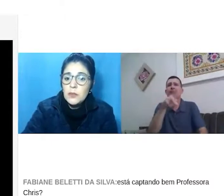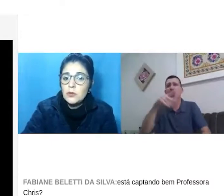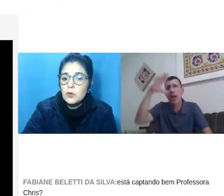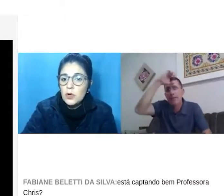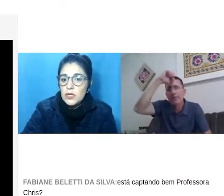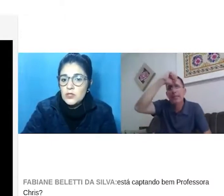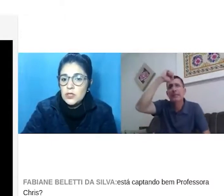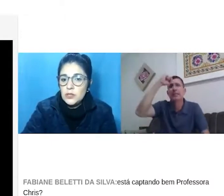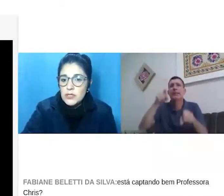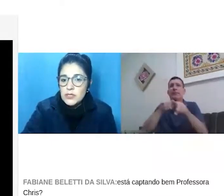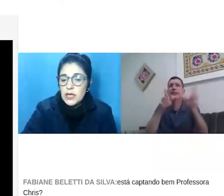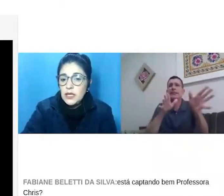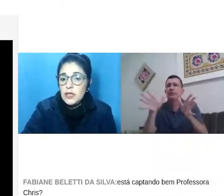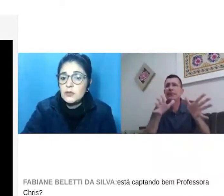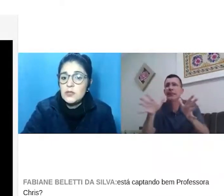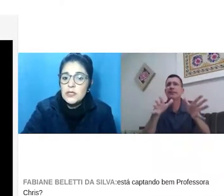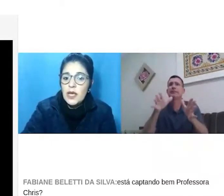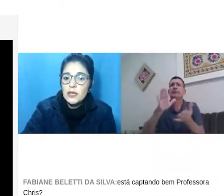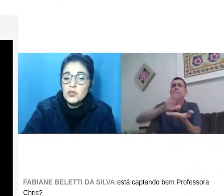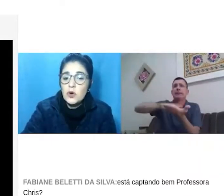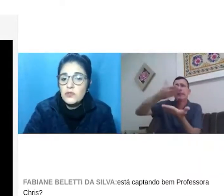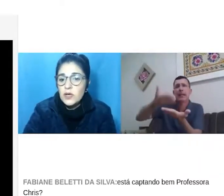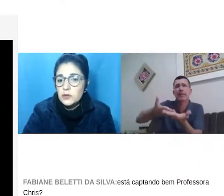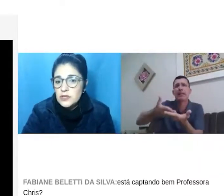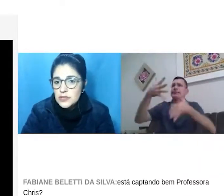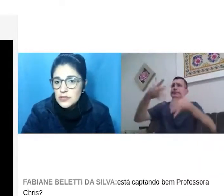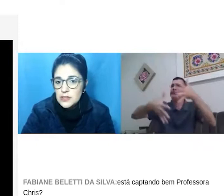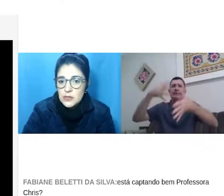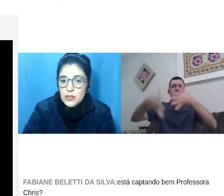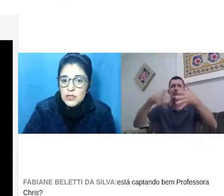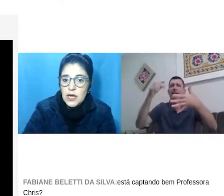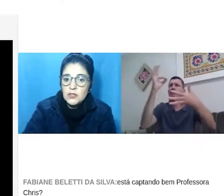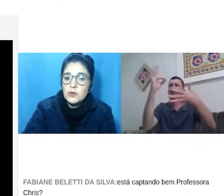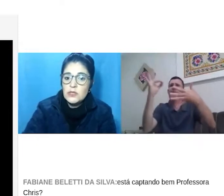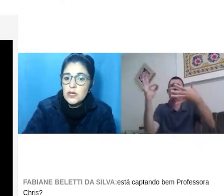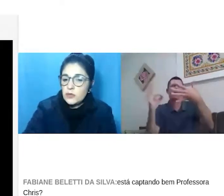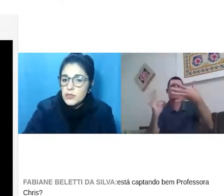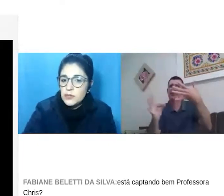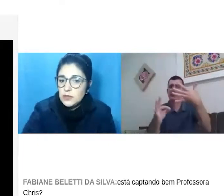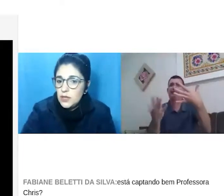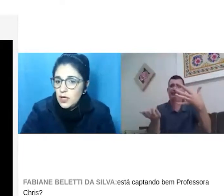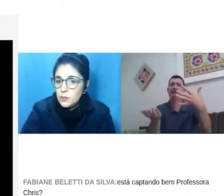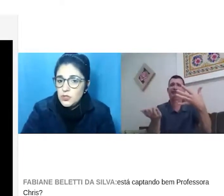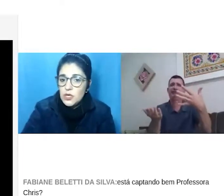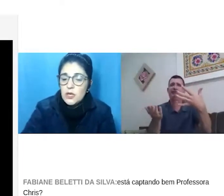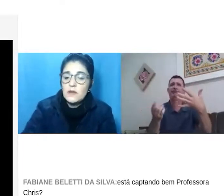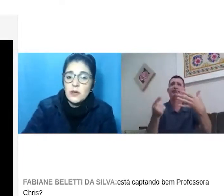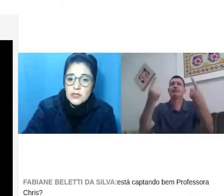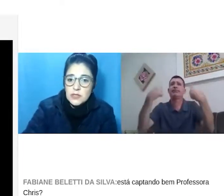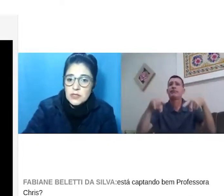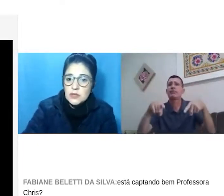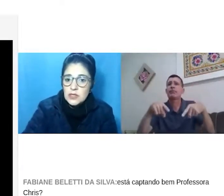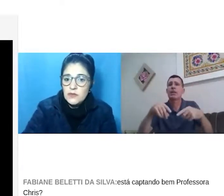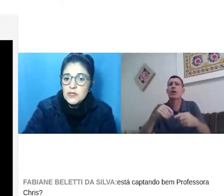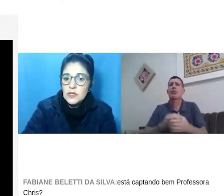regulamentou a lei de Libras, né? E trouxe regras de como vai acontecer essa acessibilidade, qual será a formação do intérprete, vários